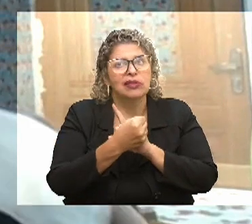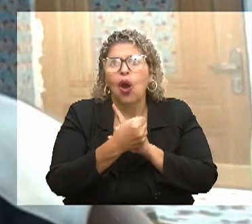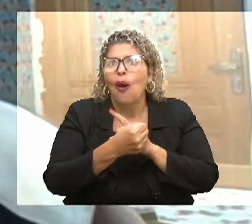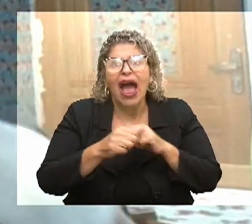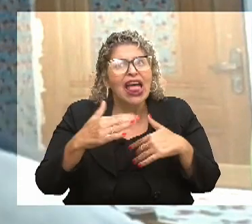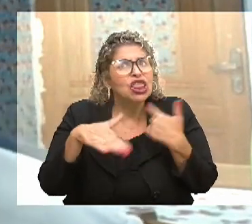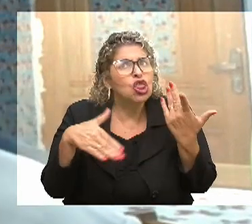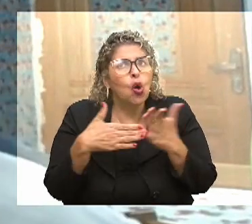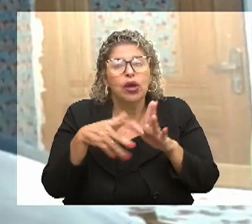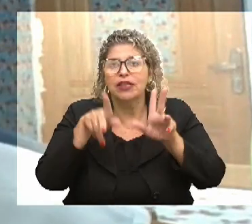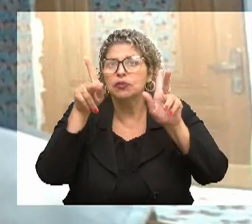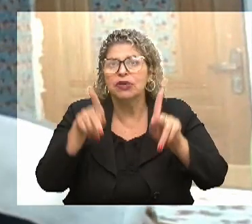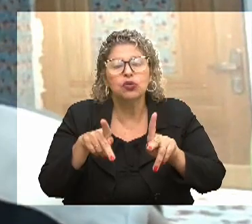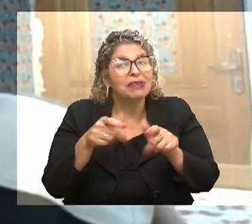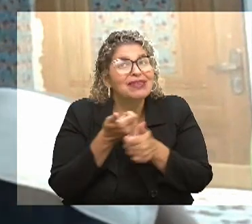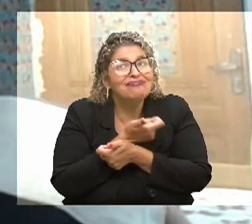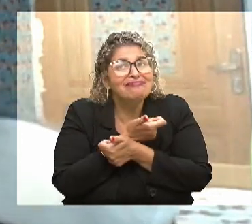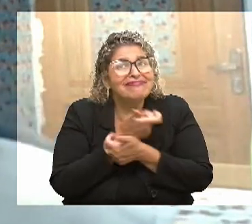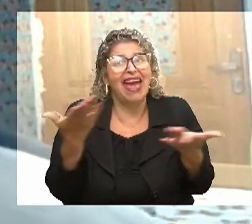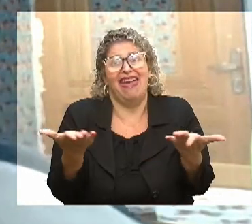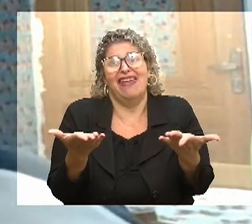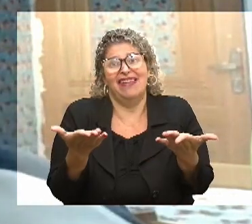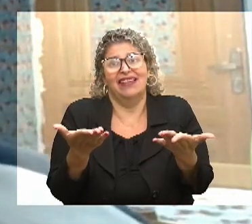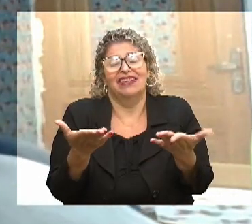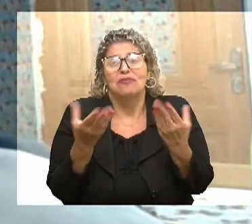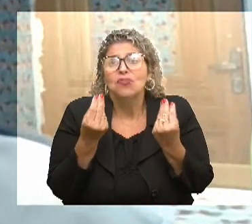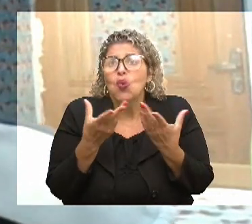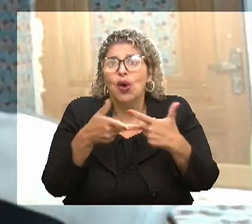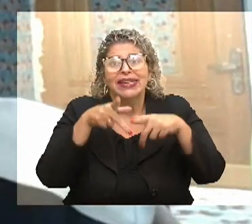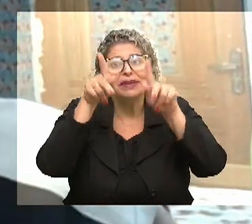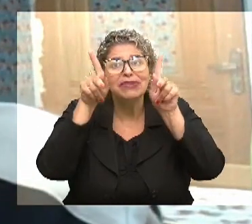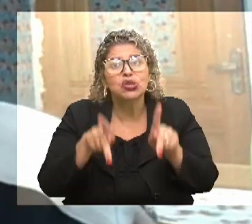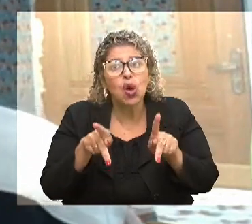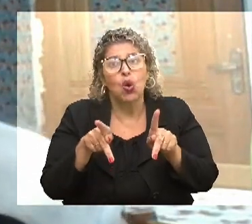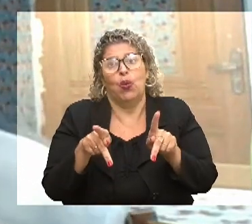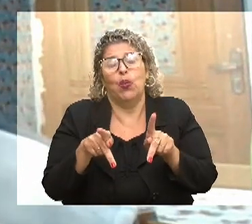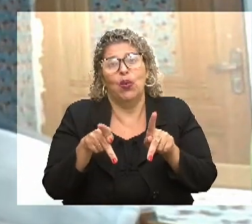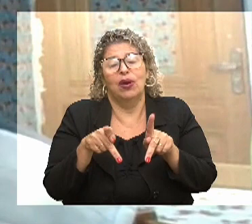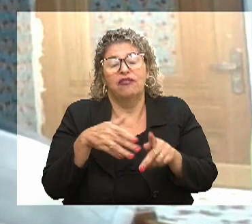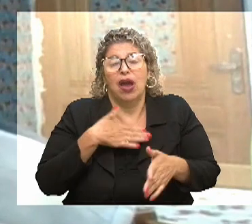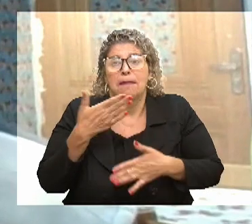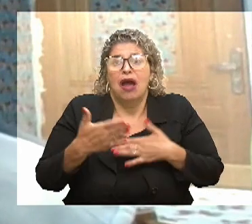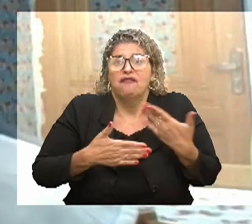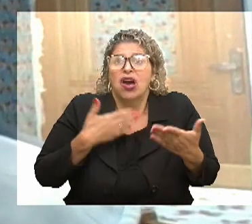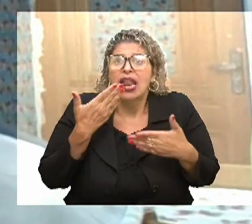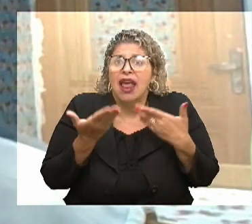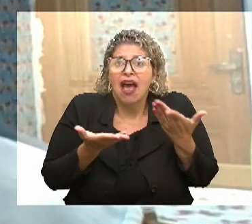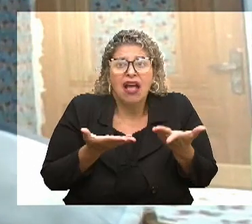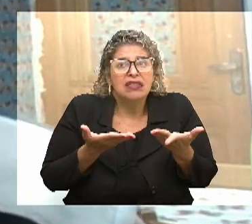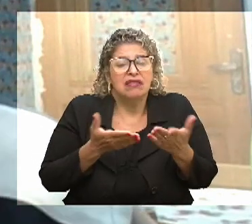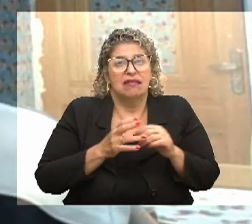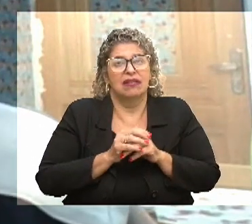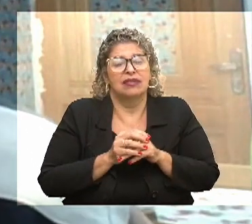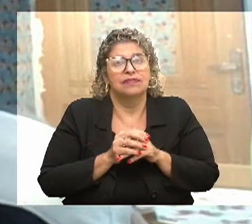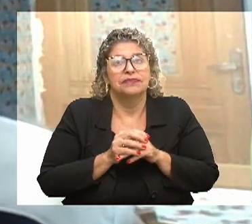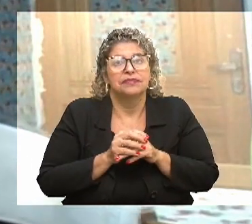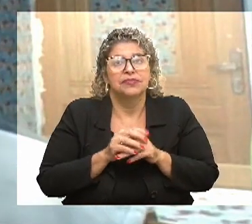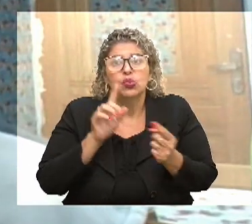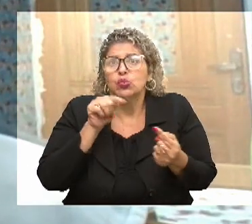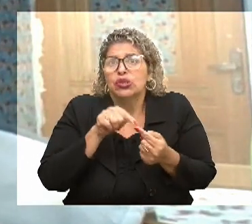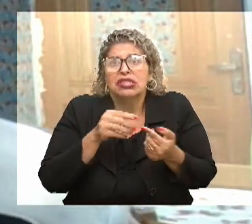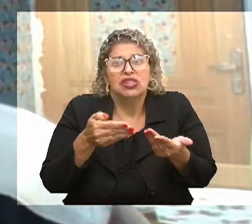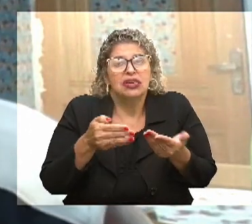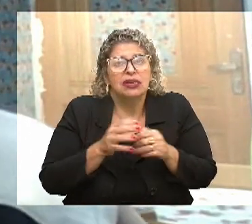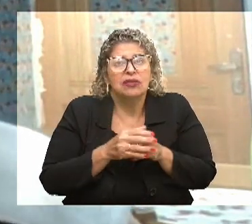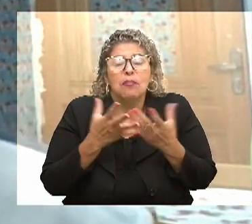mundo, porque não existe lugar para todo mundo, é muita gente. Eu fico apavorada, assim, no sentido que a gente